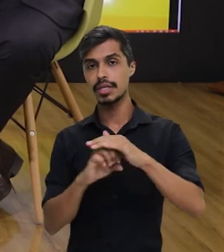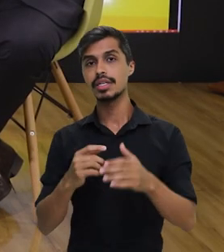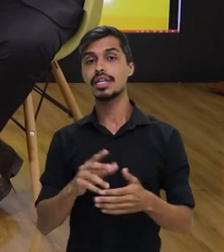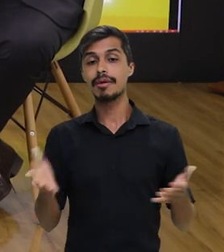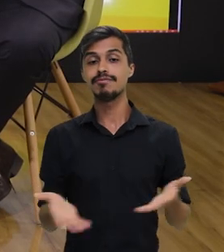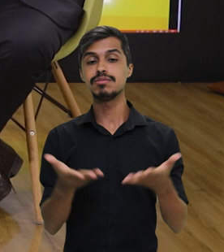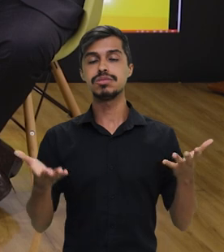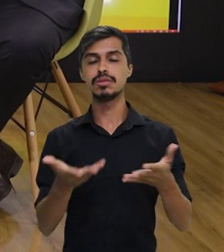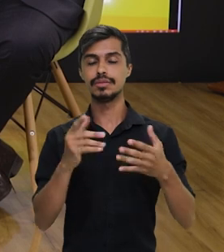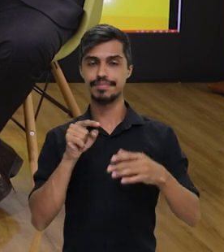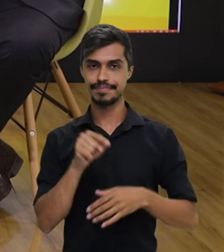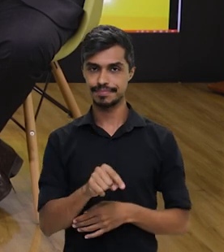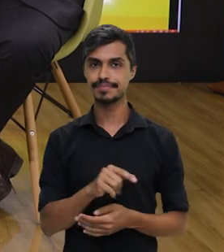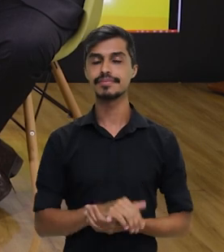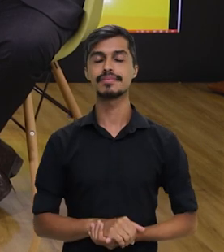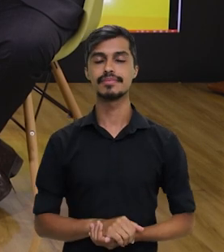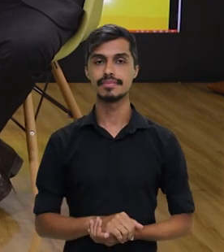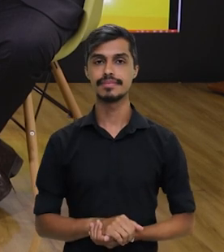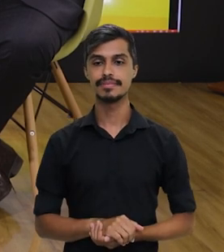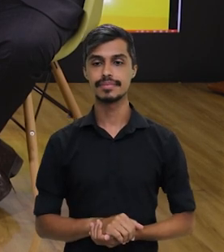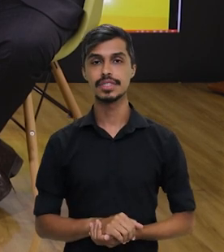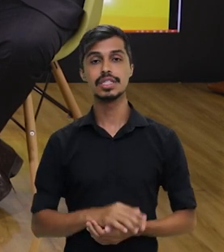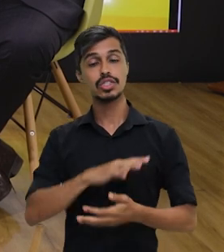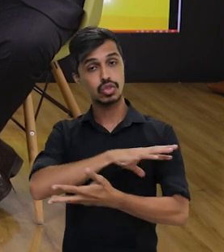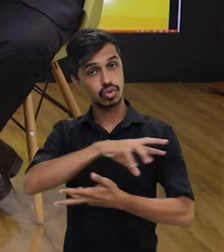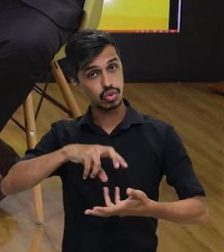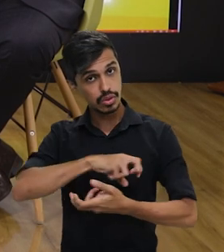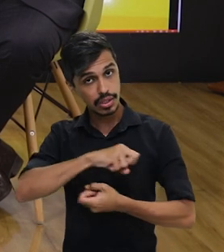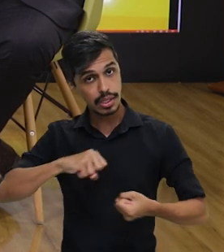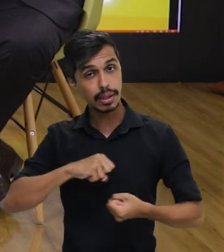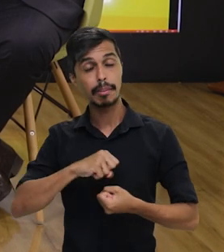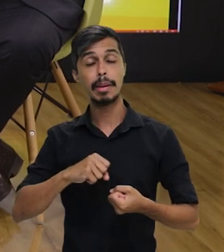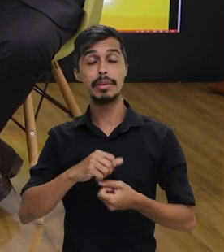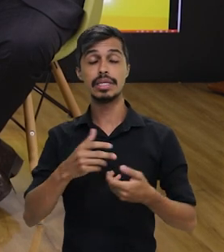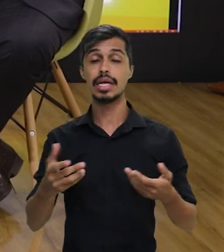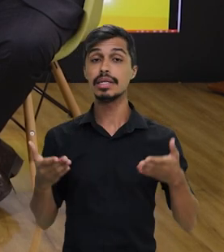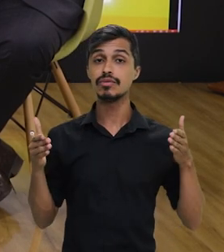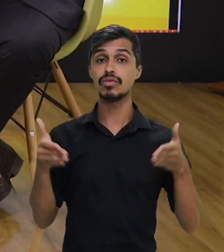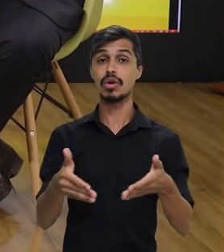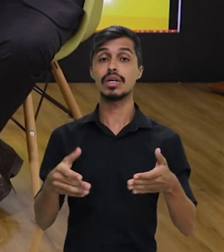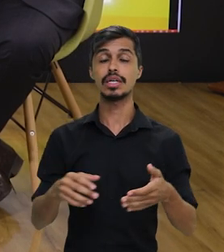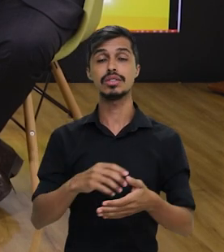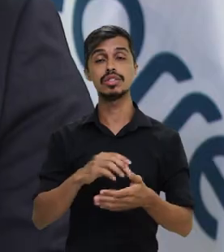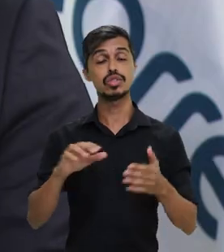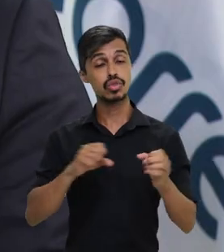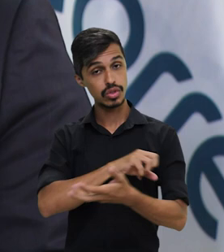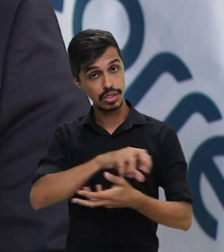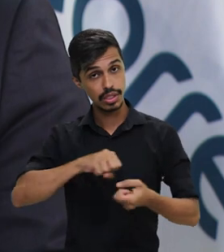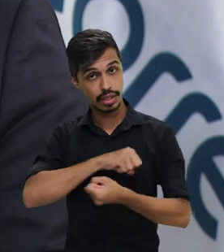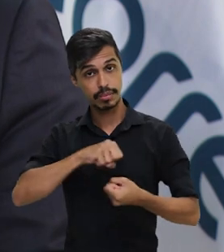fortalecimento dessas medidas de sustentabilidade social,